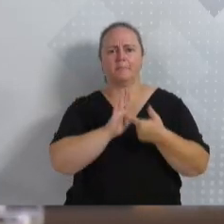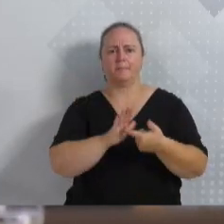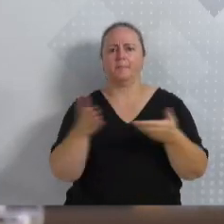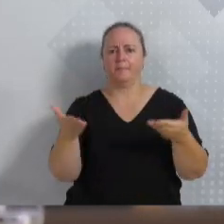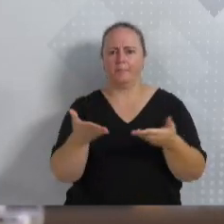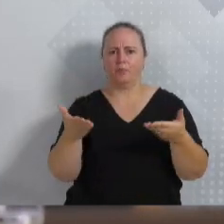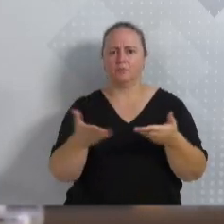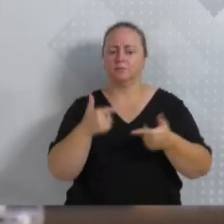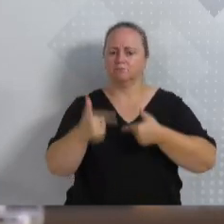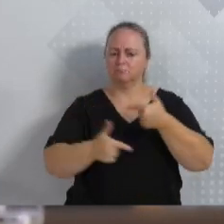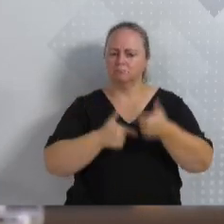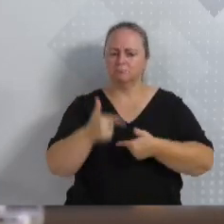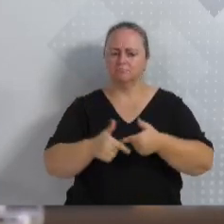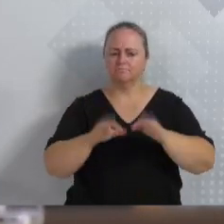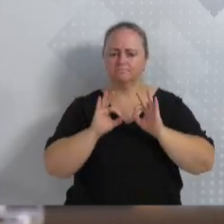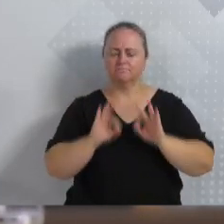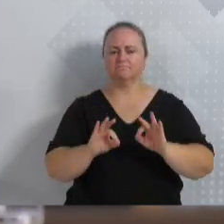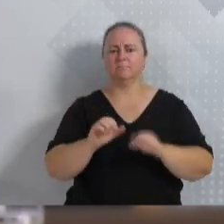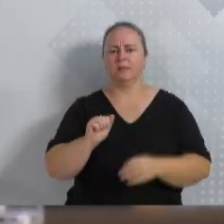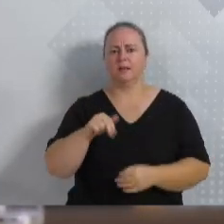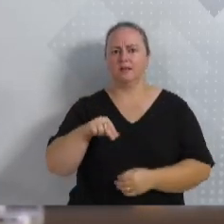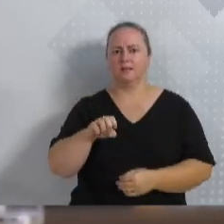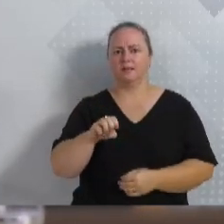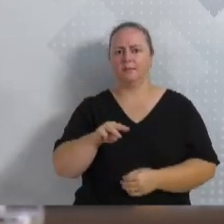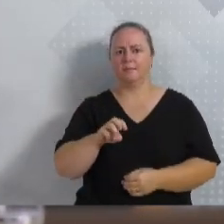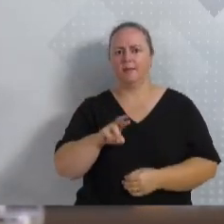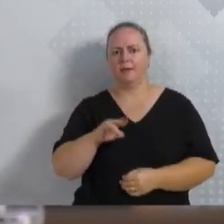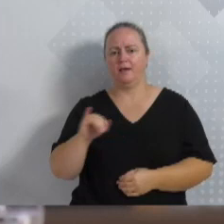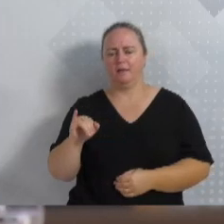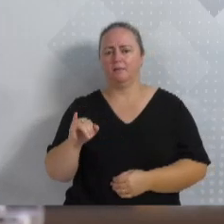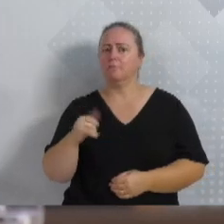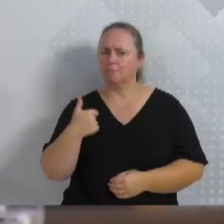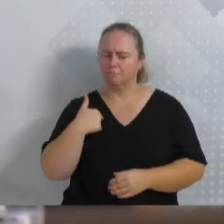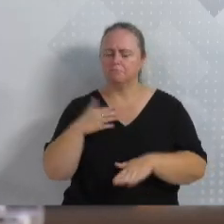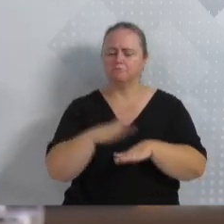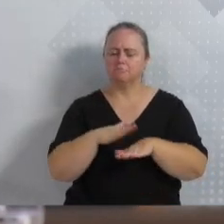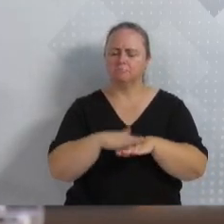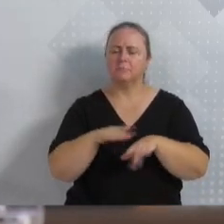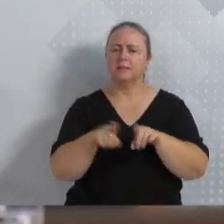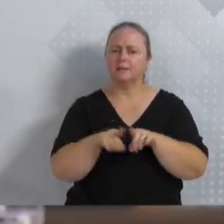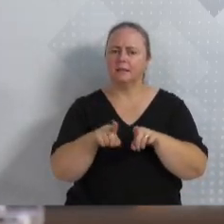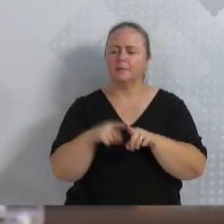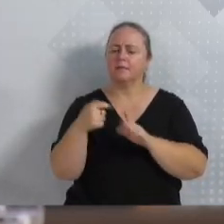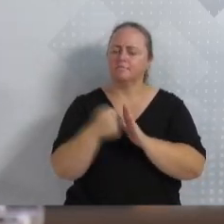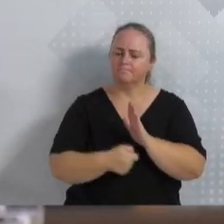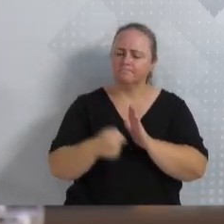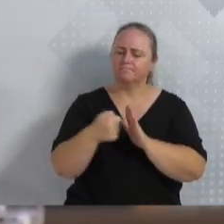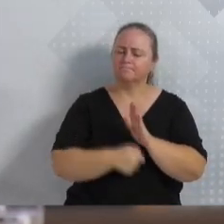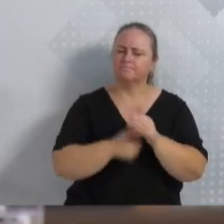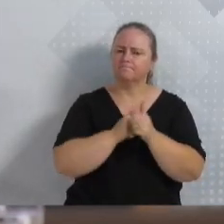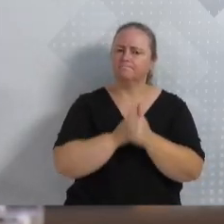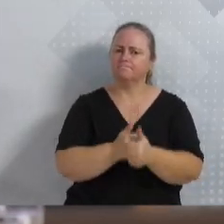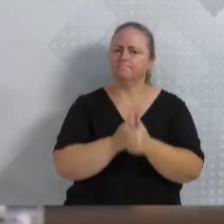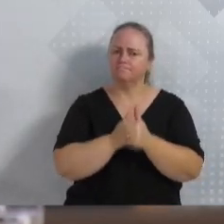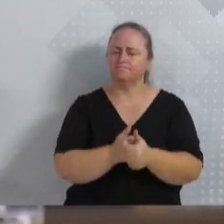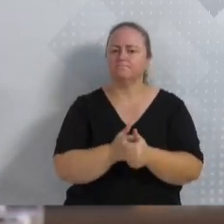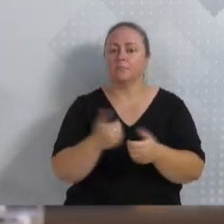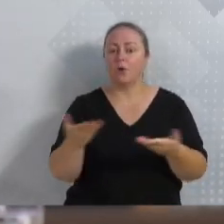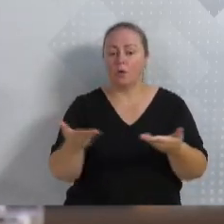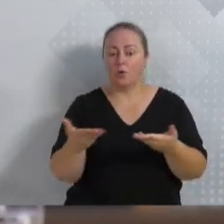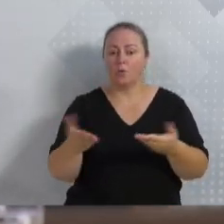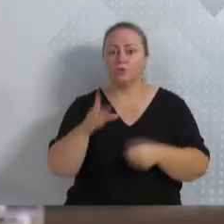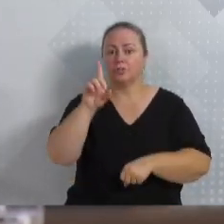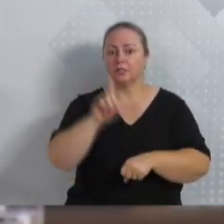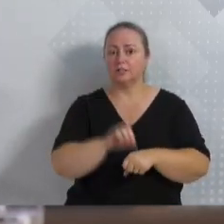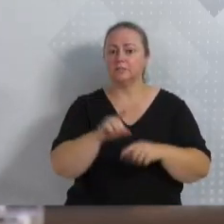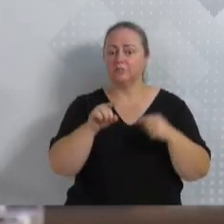andamento das obras lá na Escola Anemaritess, que também este vereador fez suas reivindicações, acompanhou a luta daquela escola pela atual direção, que tem feito